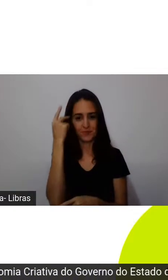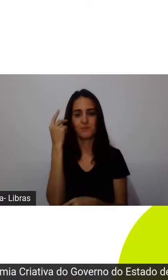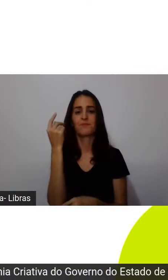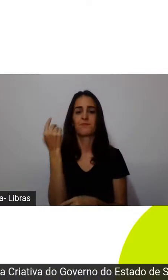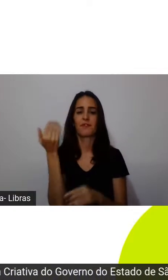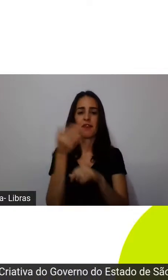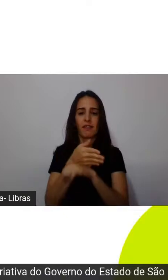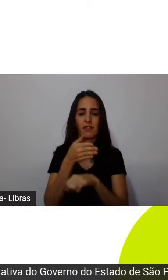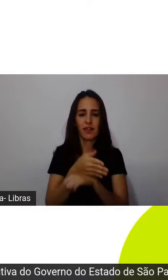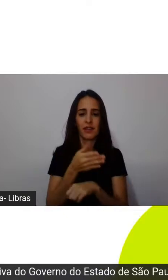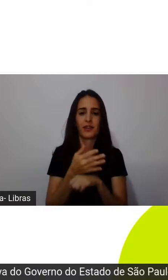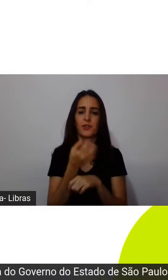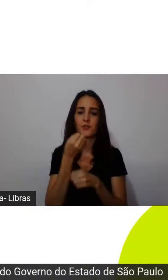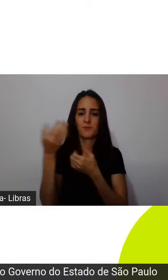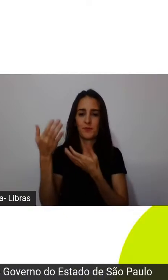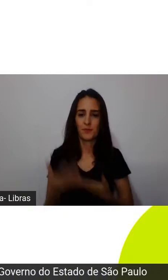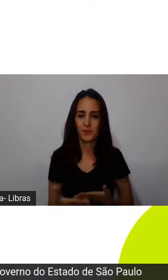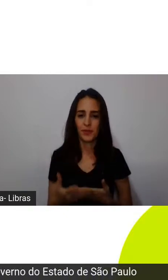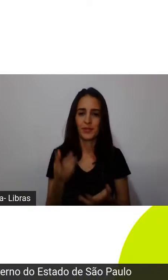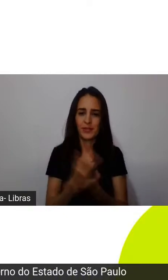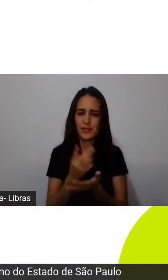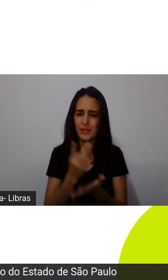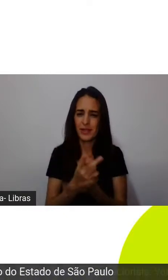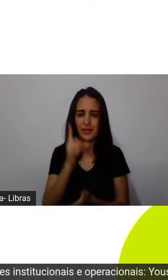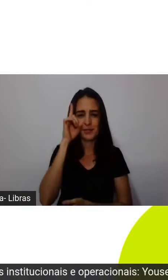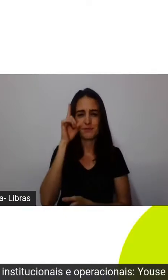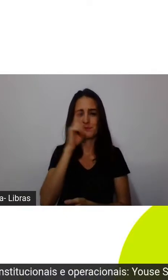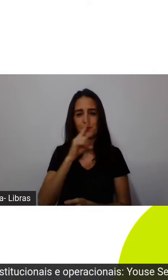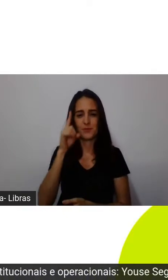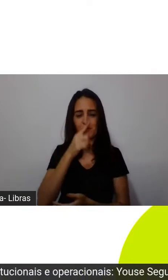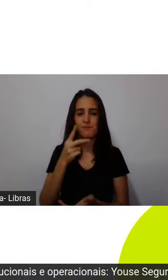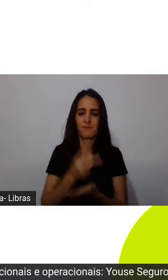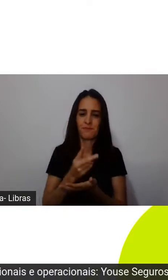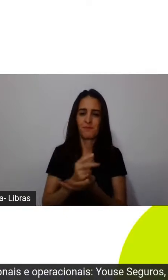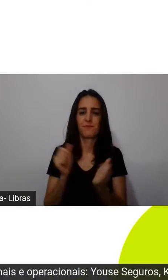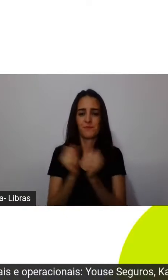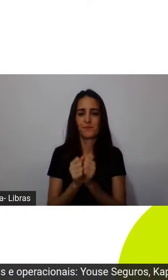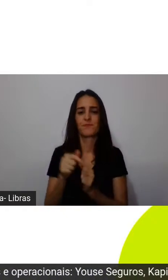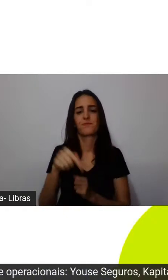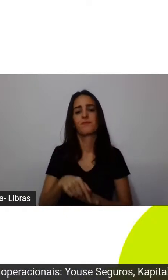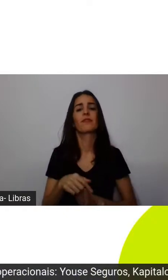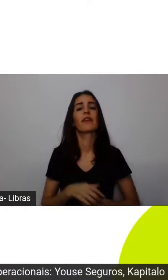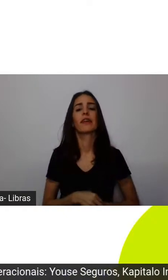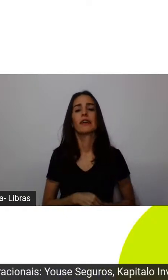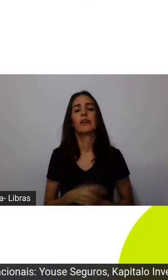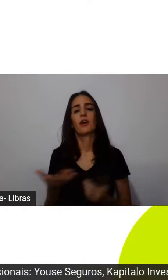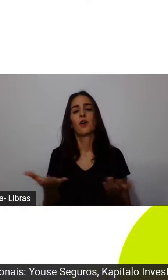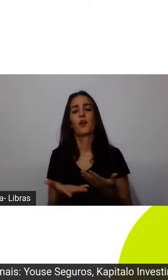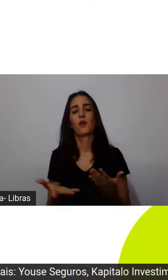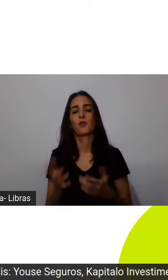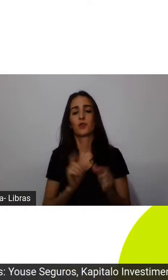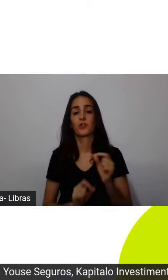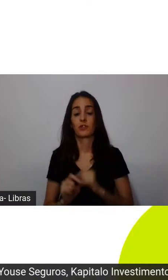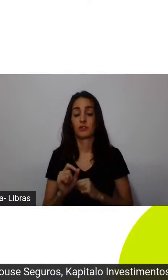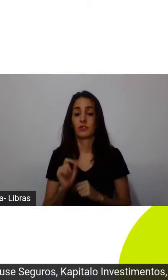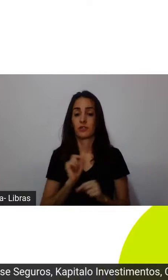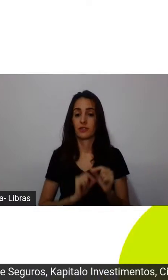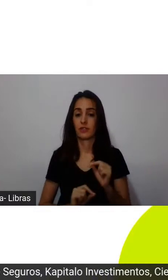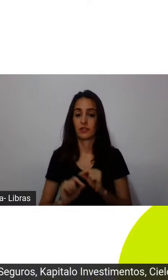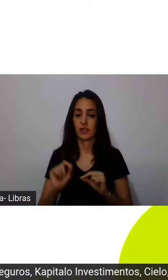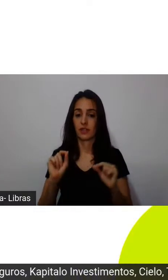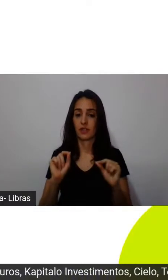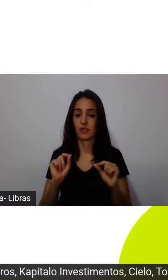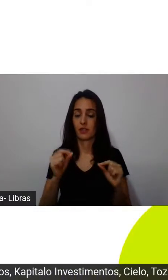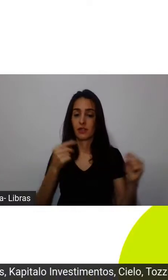-vindo, a plateia fiel aí do nosso Cine Ciência, hoje a gente vai ter seguramente um